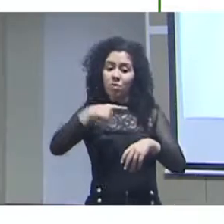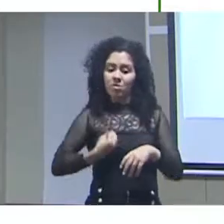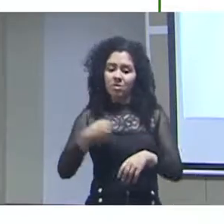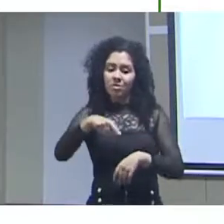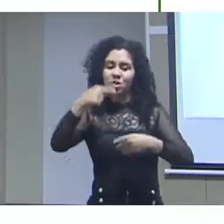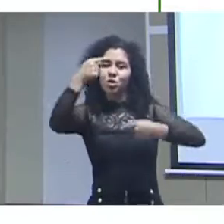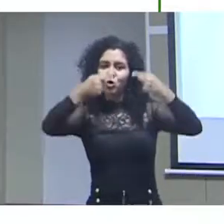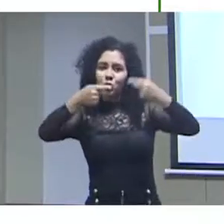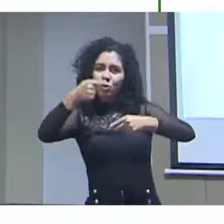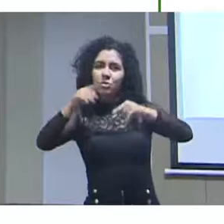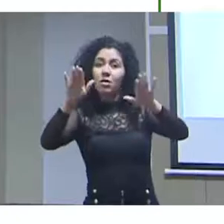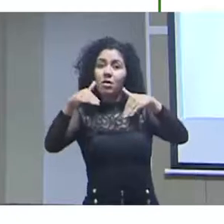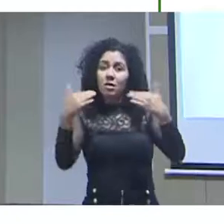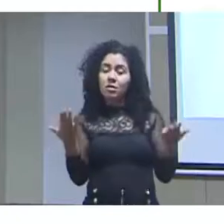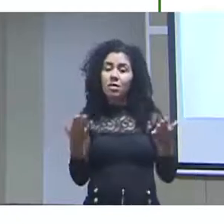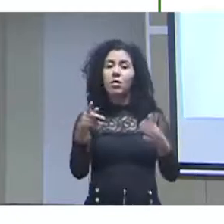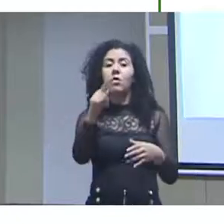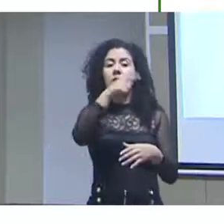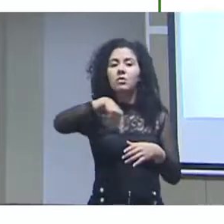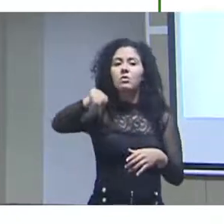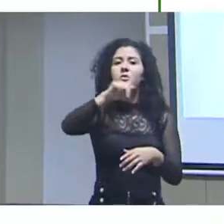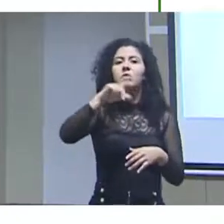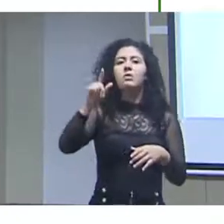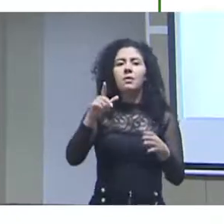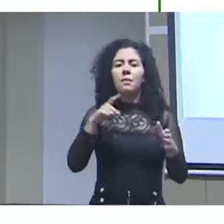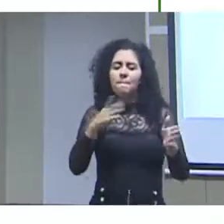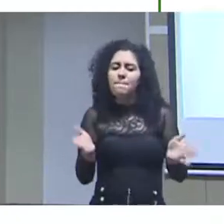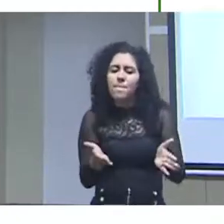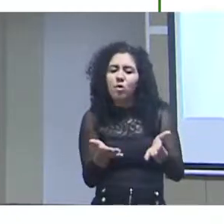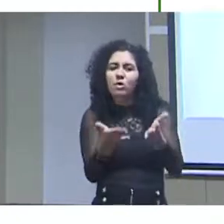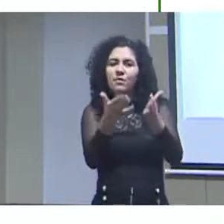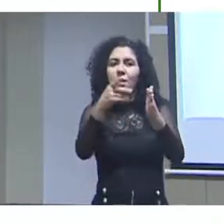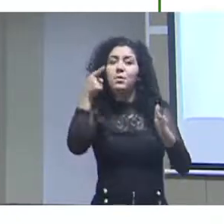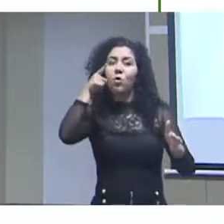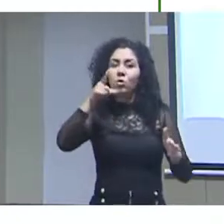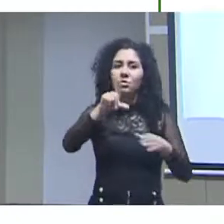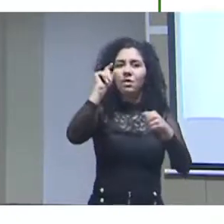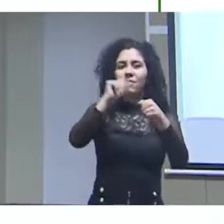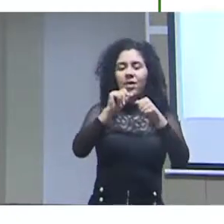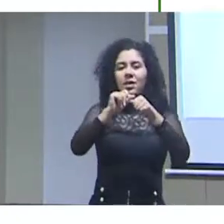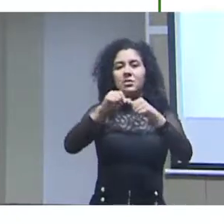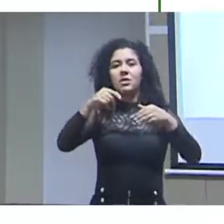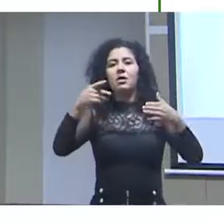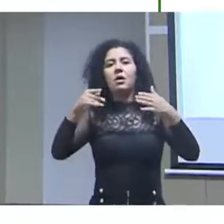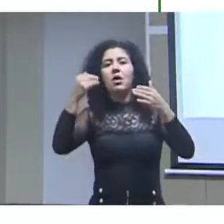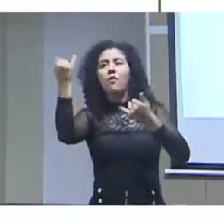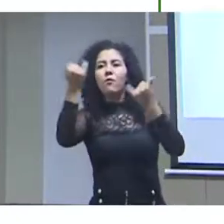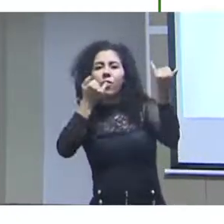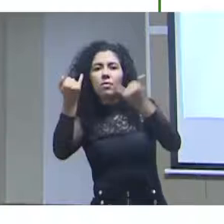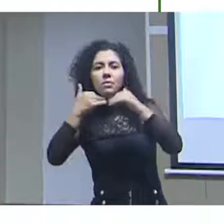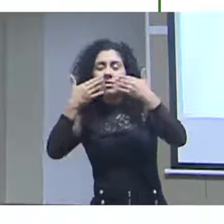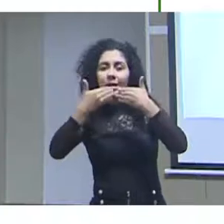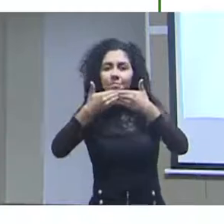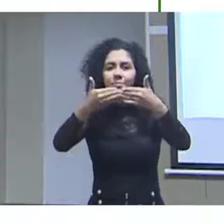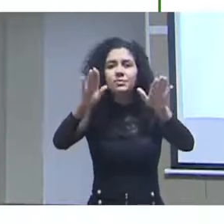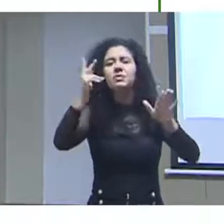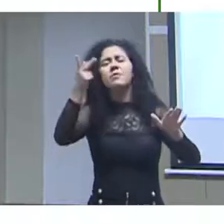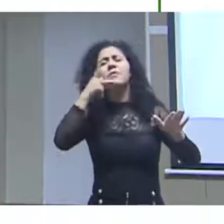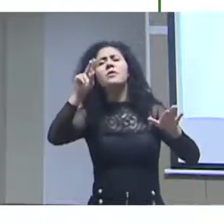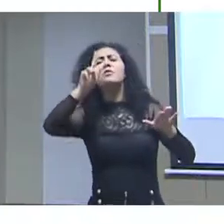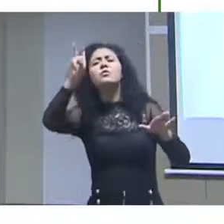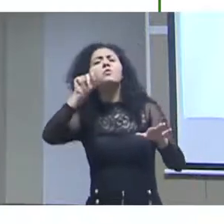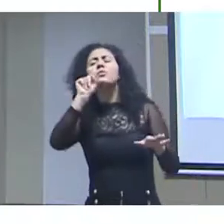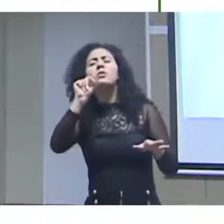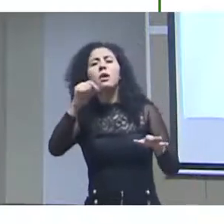motivação para os dados abertos é que ele se caracteriza, e isso é muito importante, gente, o dado aberto se caracteriza em